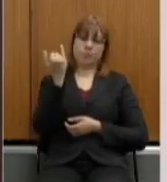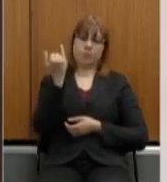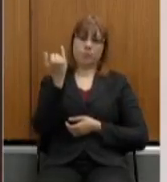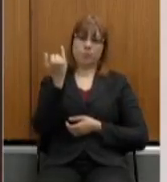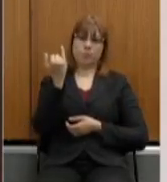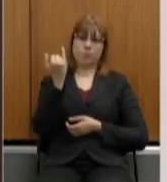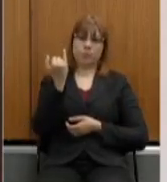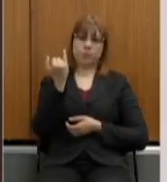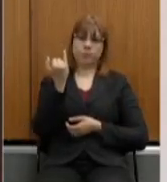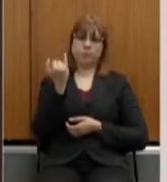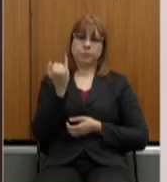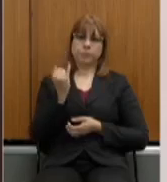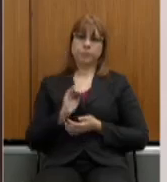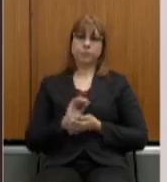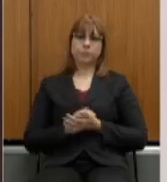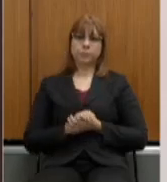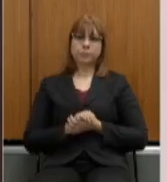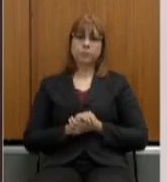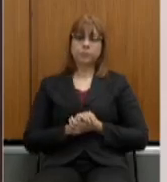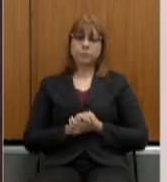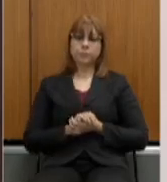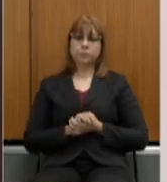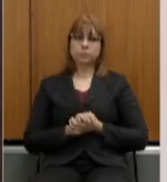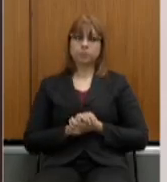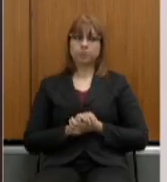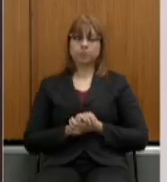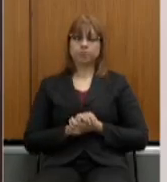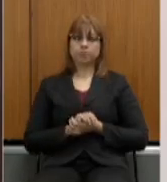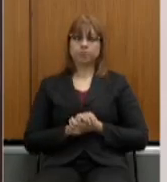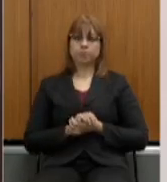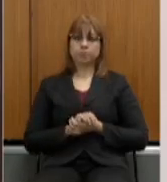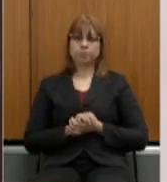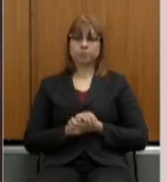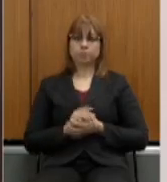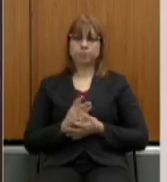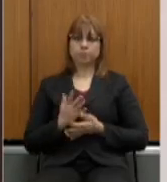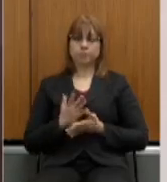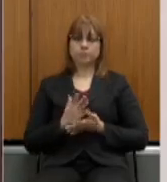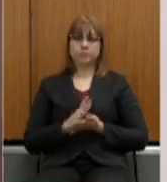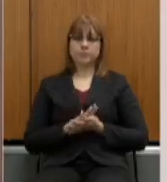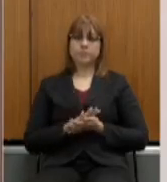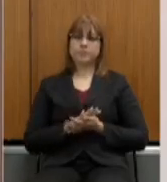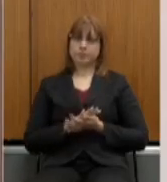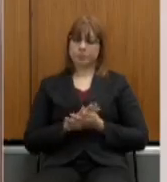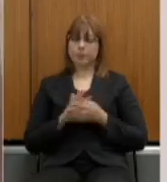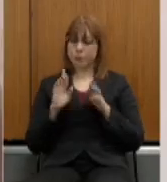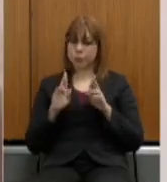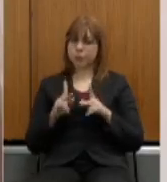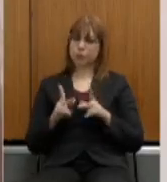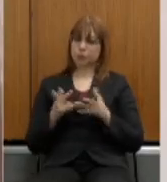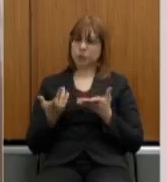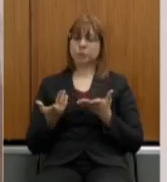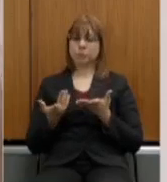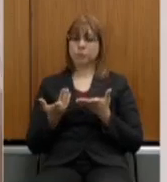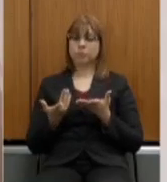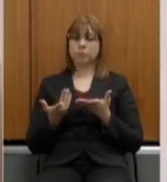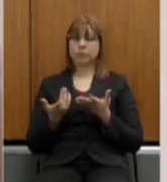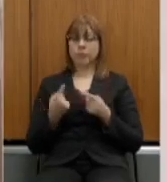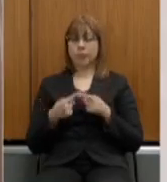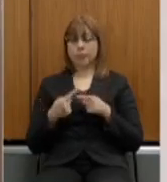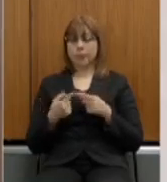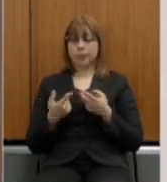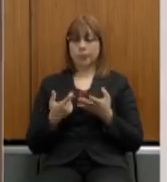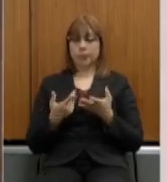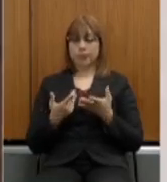ser bastante forte, ser bastante diferenciado, né? Uma vez que,